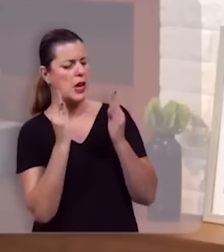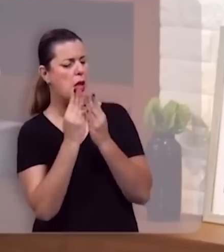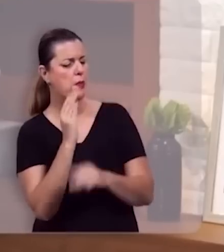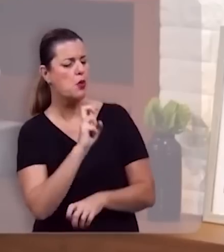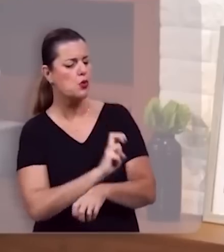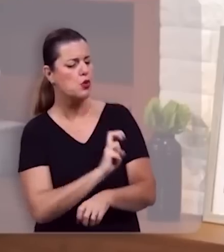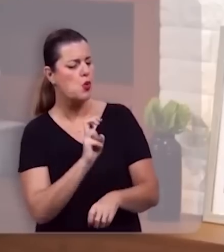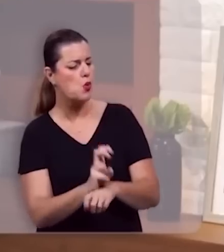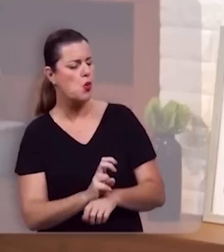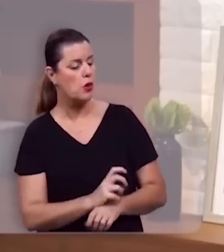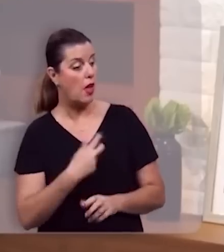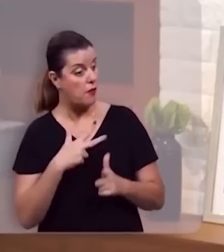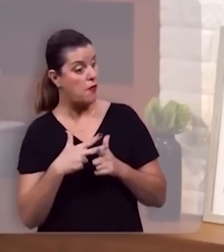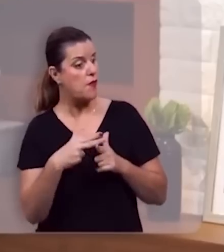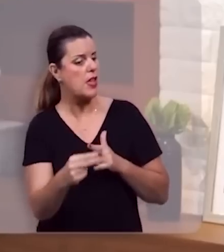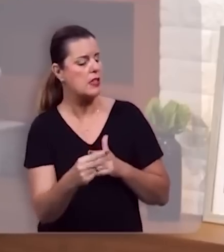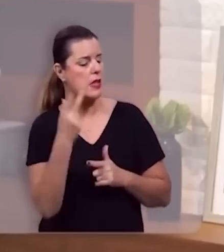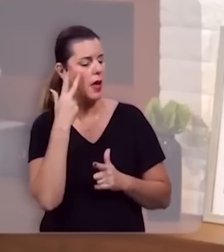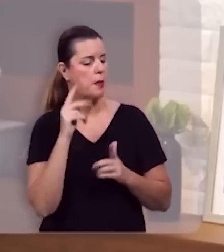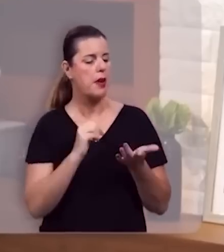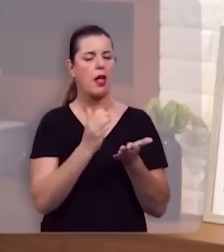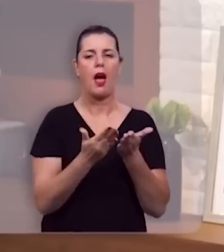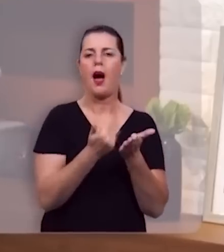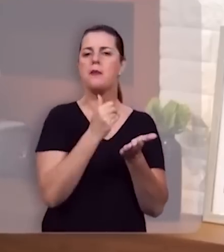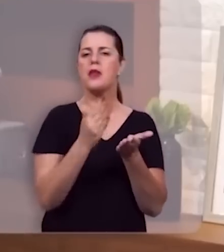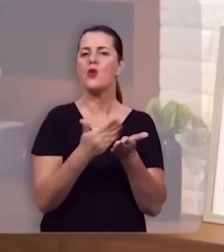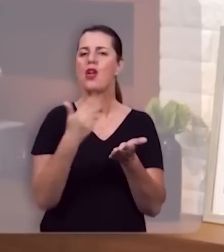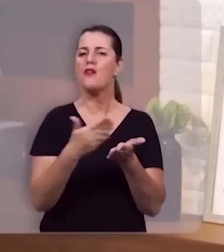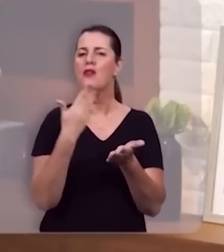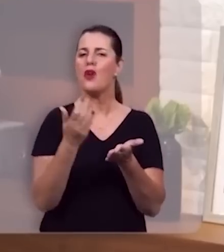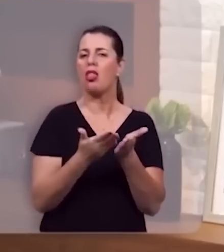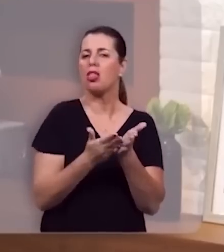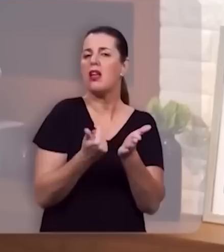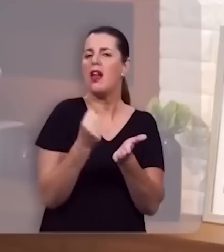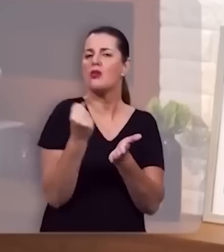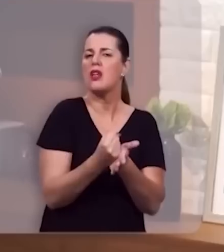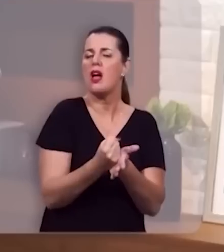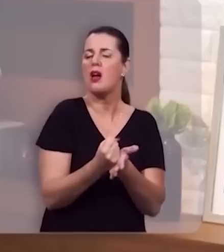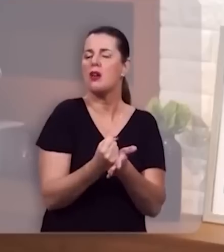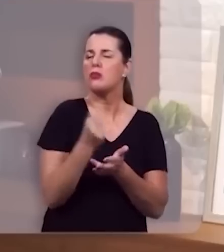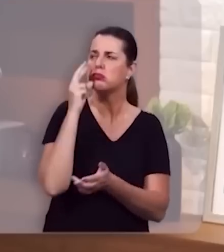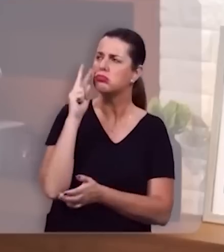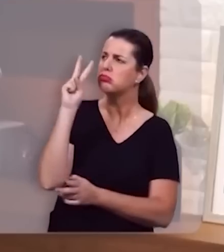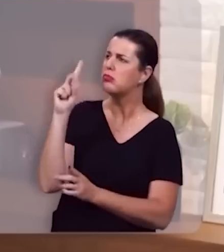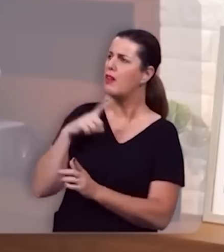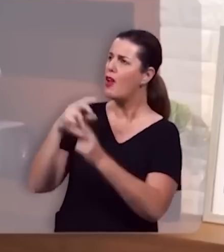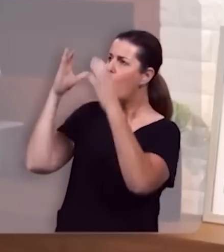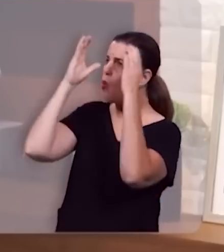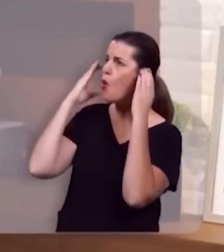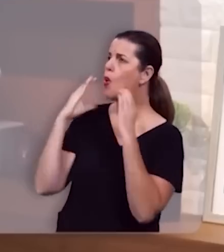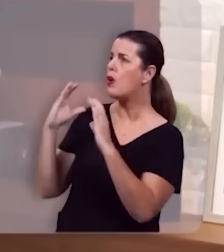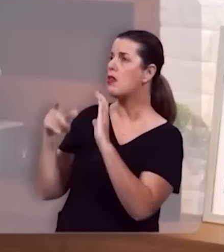abrir o livro e desatar os seus selos. Quando João se volta para ver, ele vê um cordeiro como tinha sido